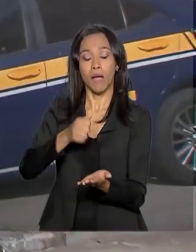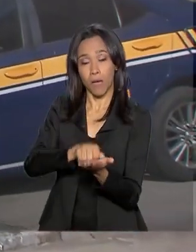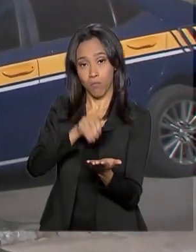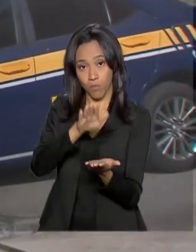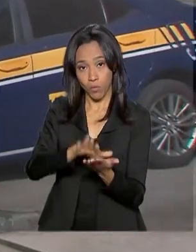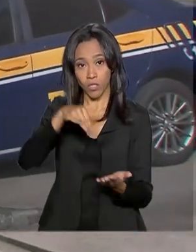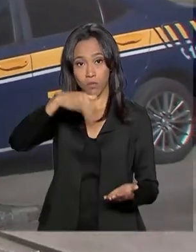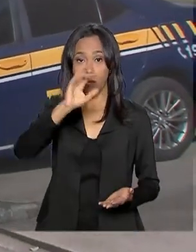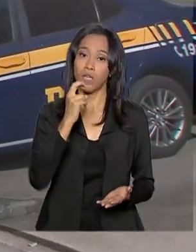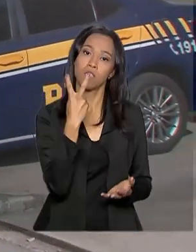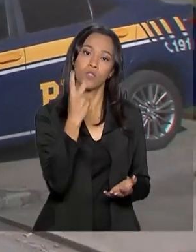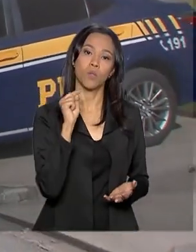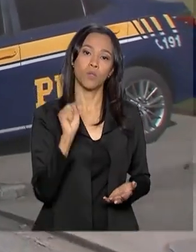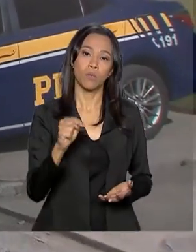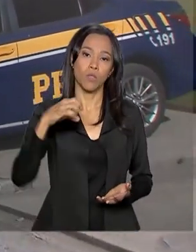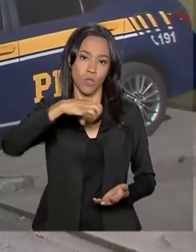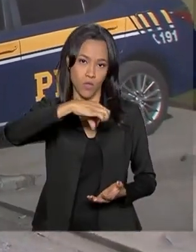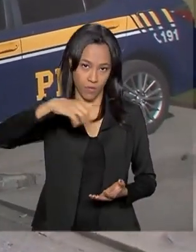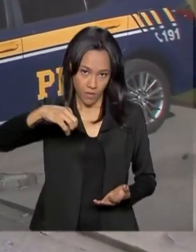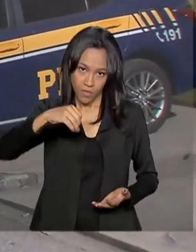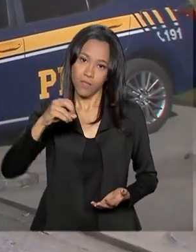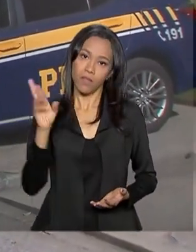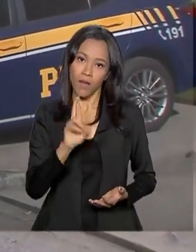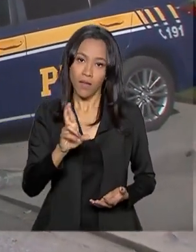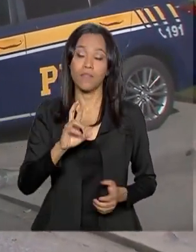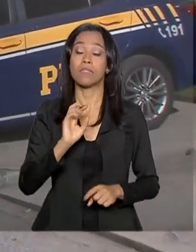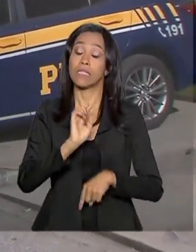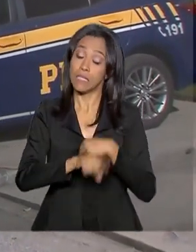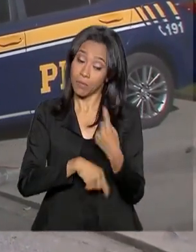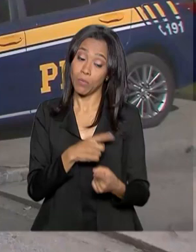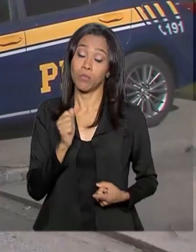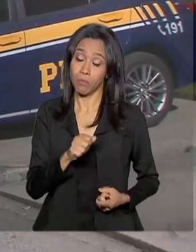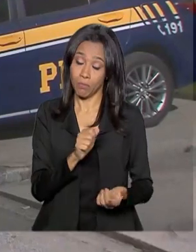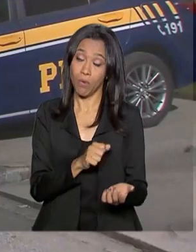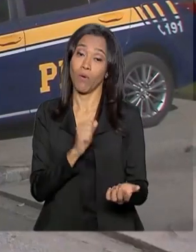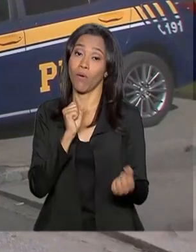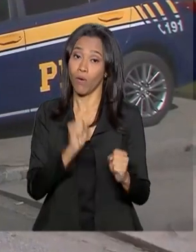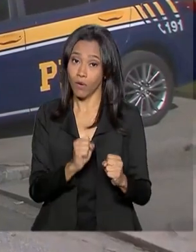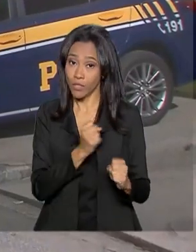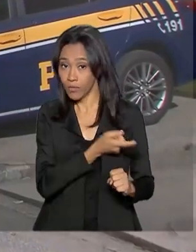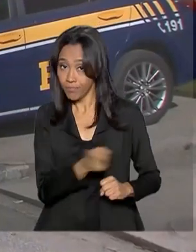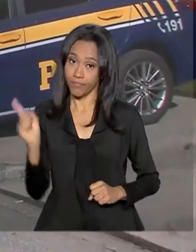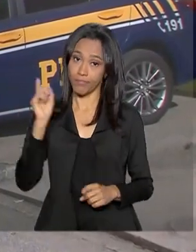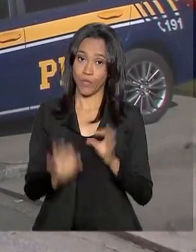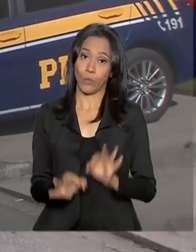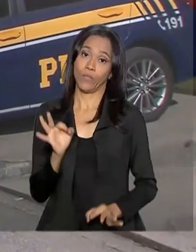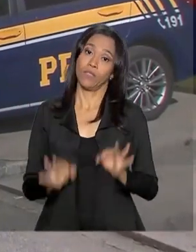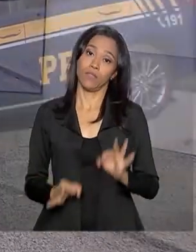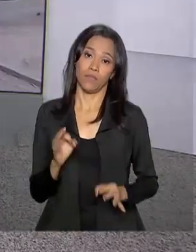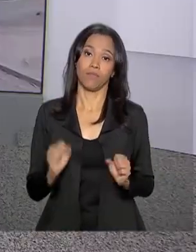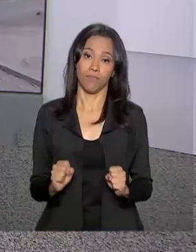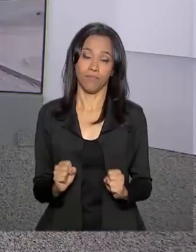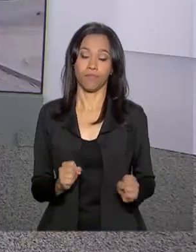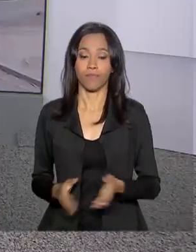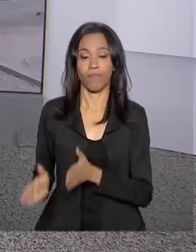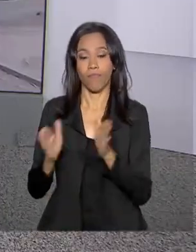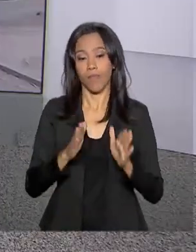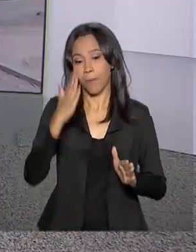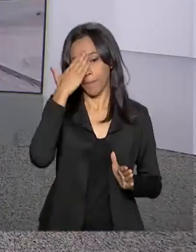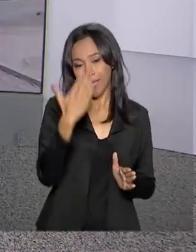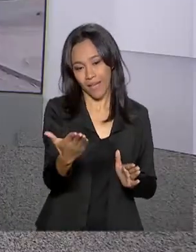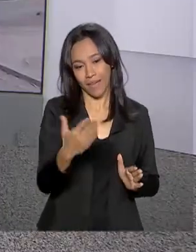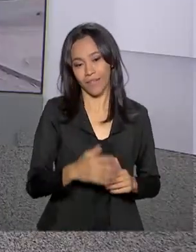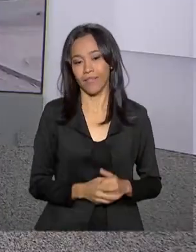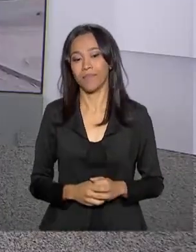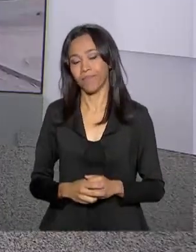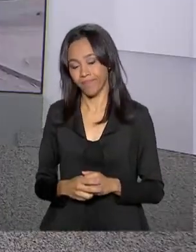de R$ 2.900 e ainda pode responder criminalmente na justiça. Obrigada pelas suas informações. É uma